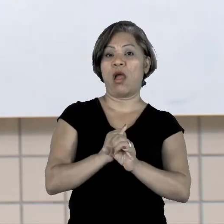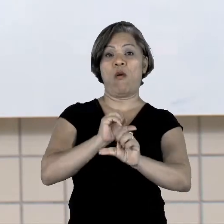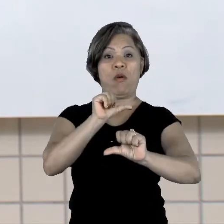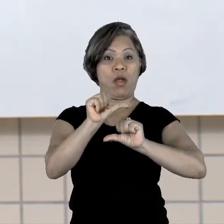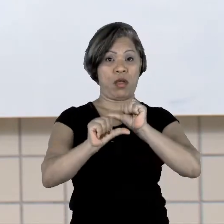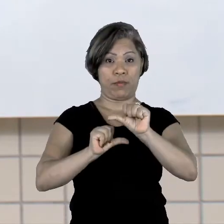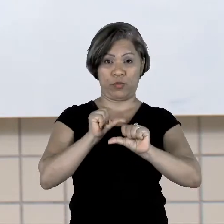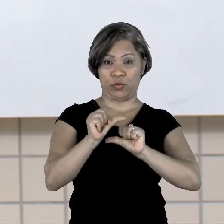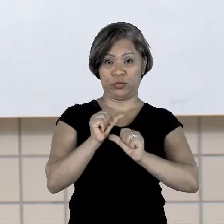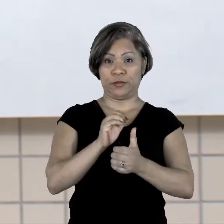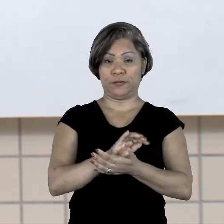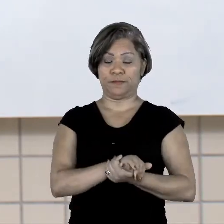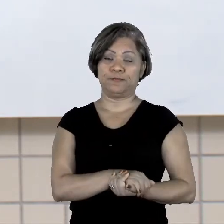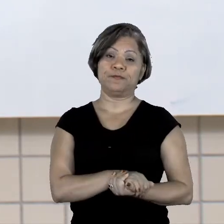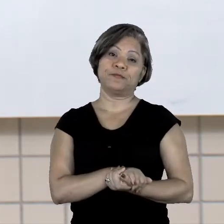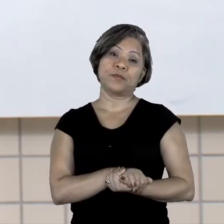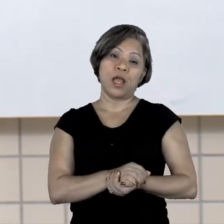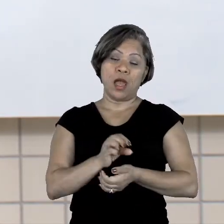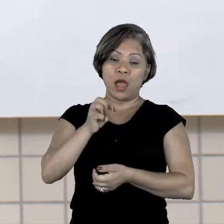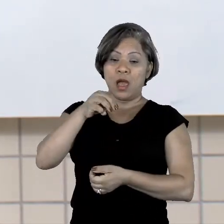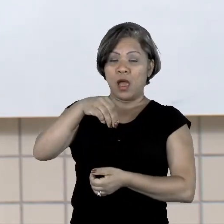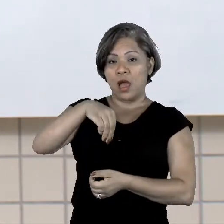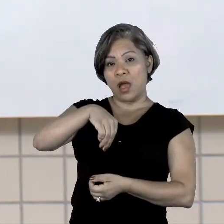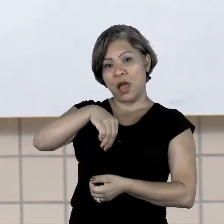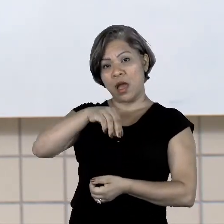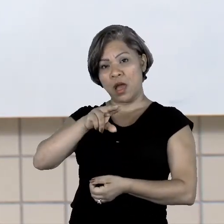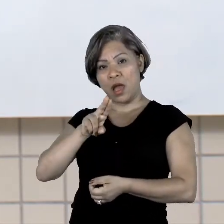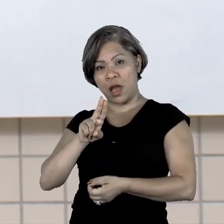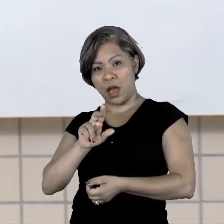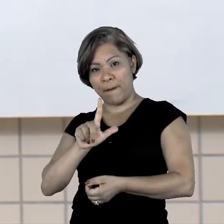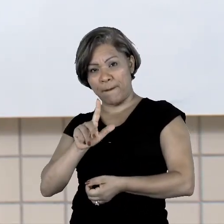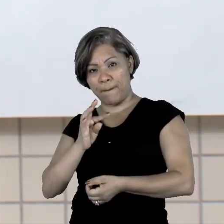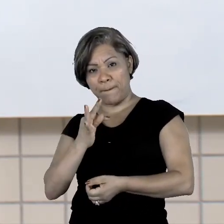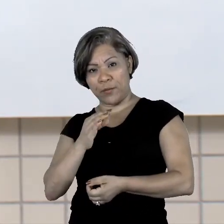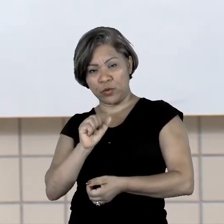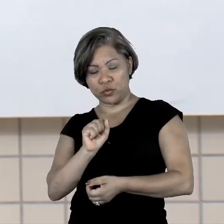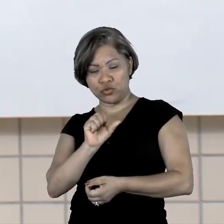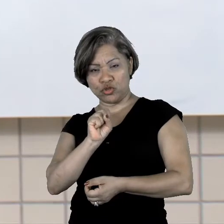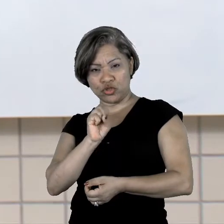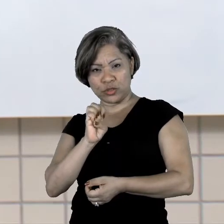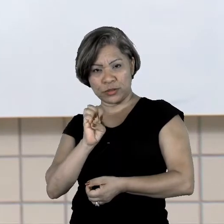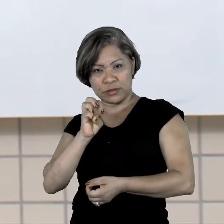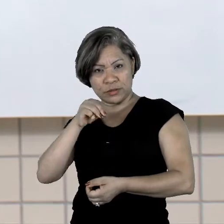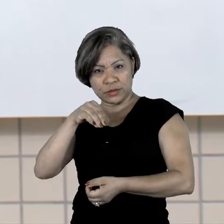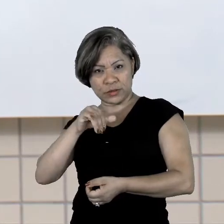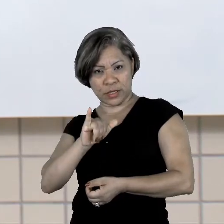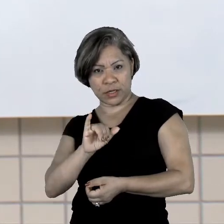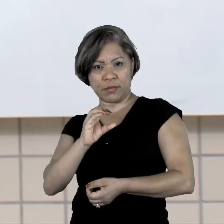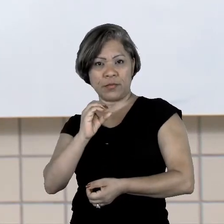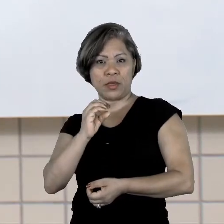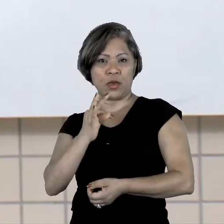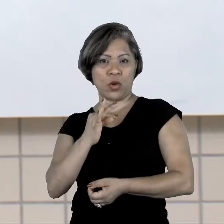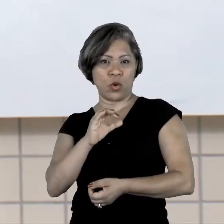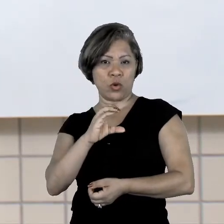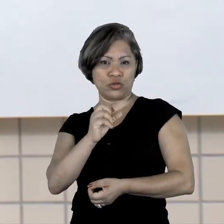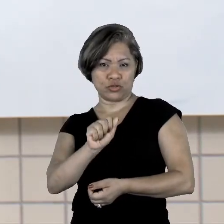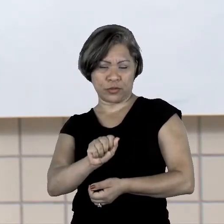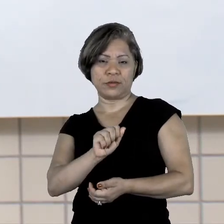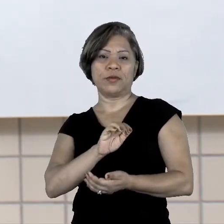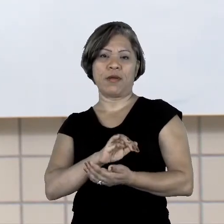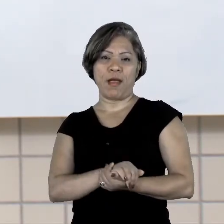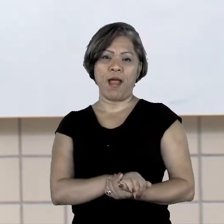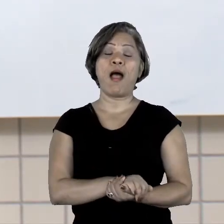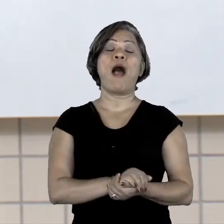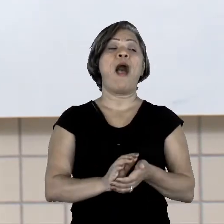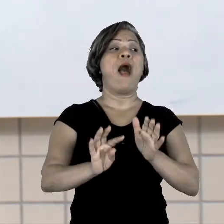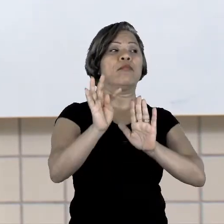multissemiótica. É uma linguagem onde eu utilizo várias linguagens ao mesmo tempo. É um texto que